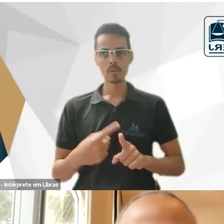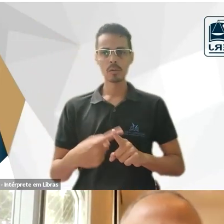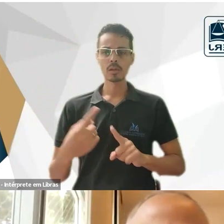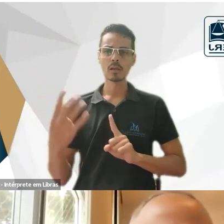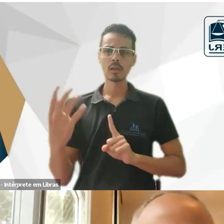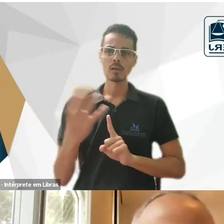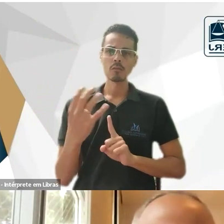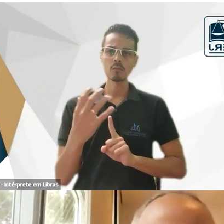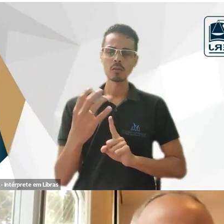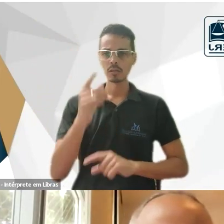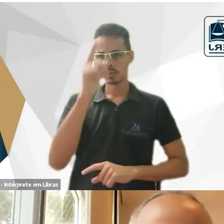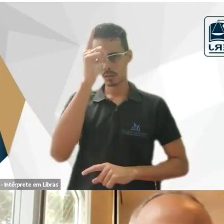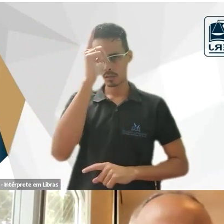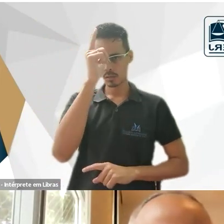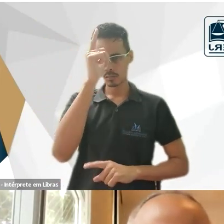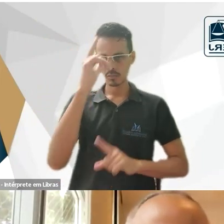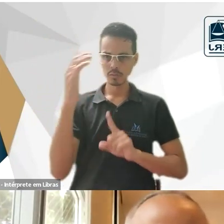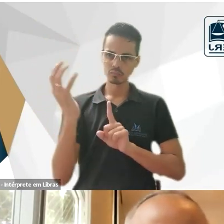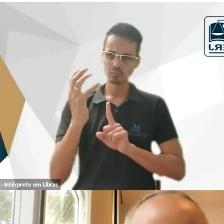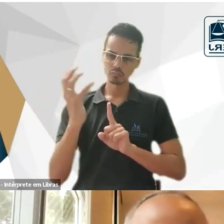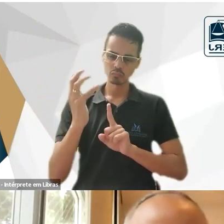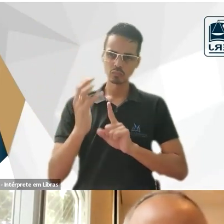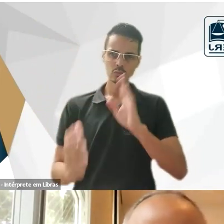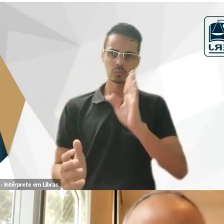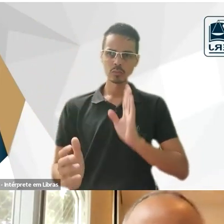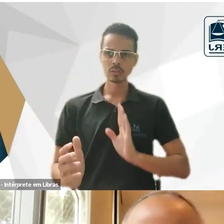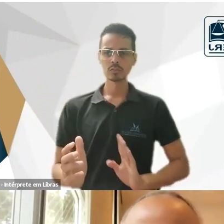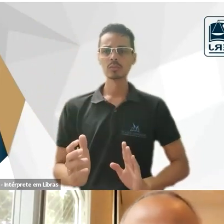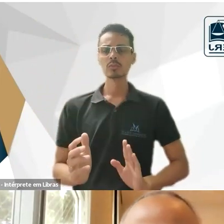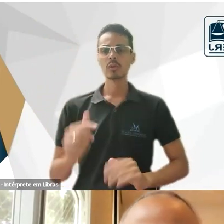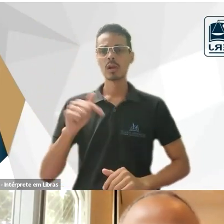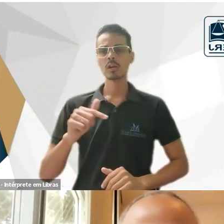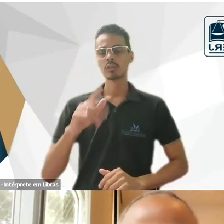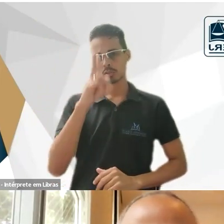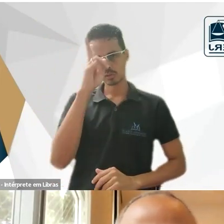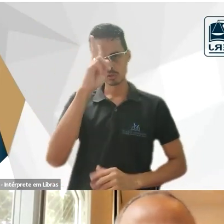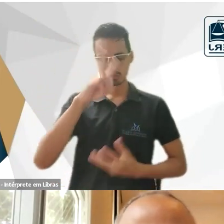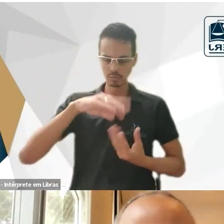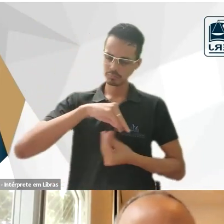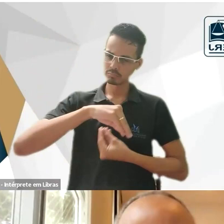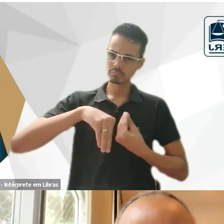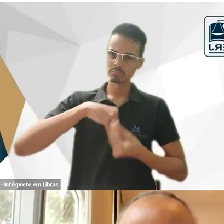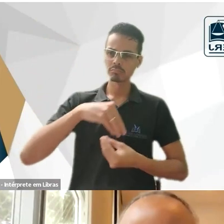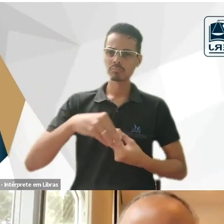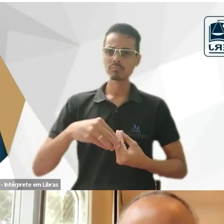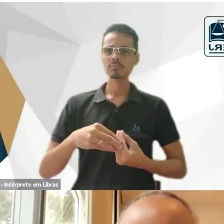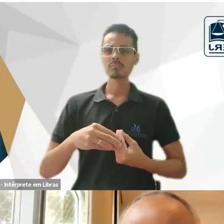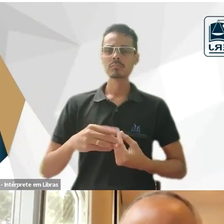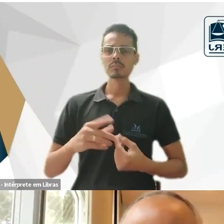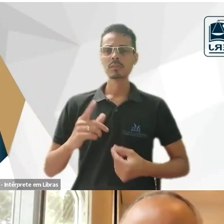enculturada dentro da nossa história também. Ele trouxe a escola histórica